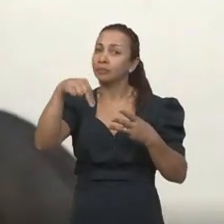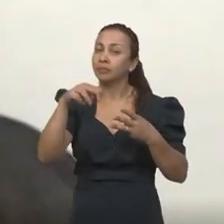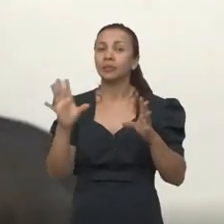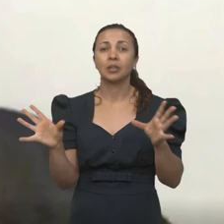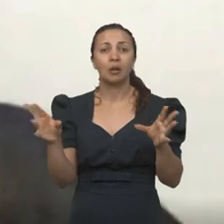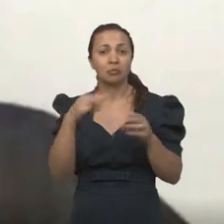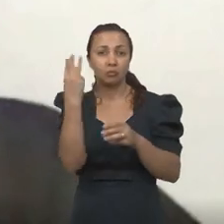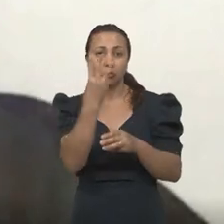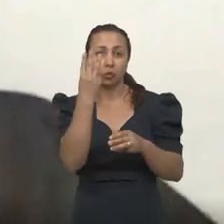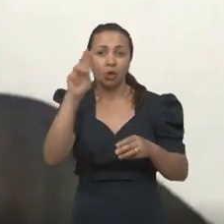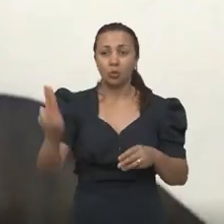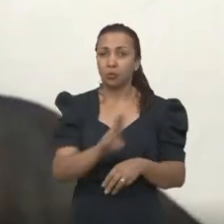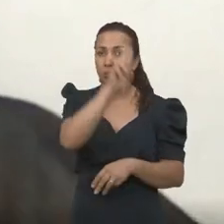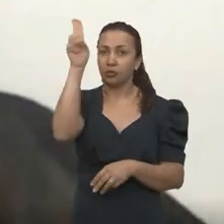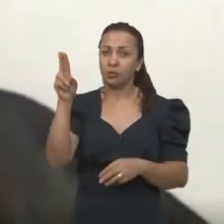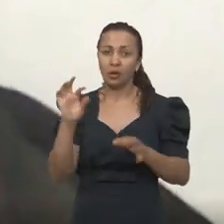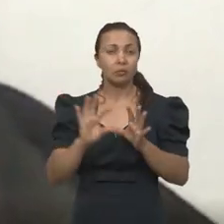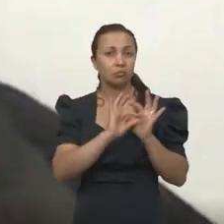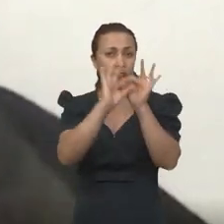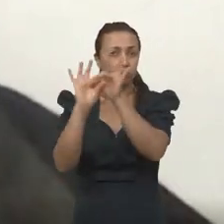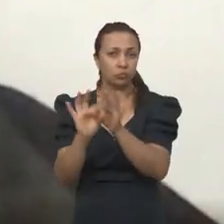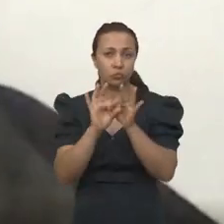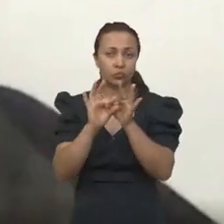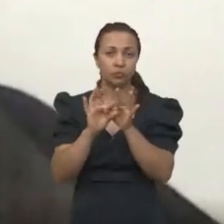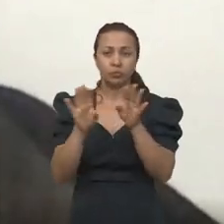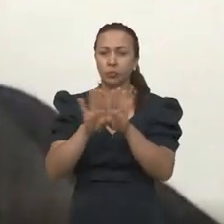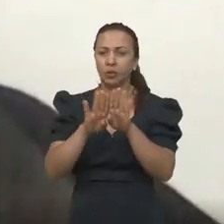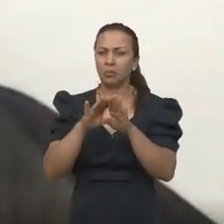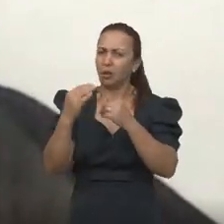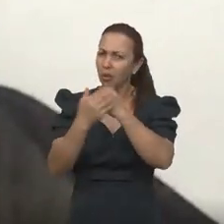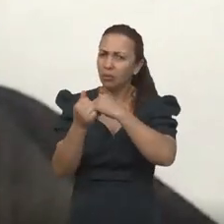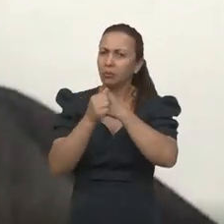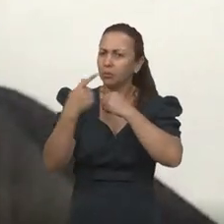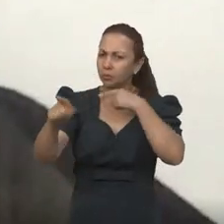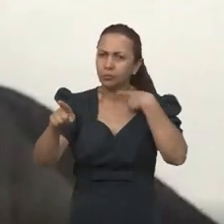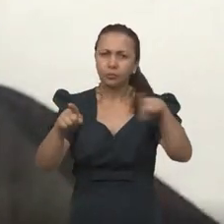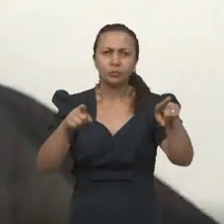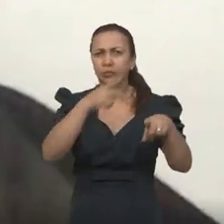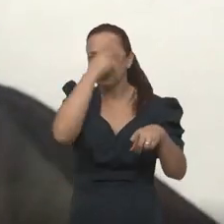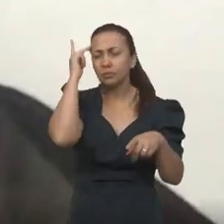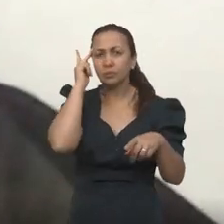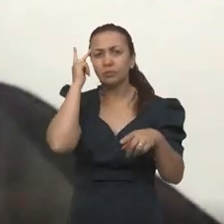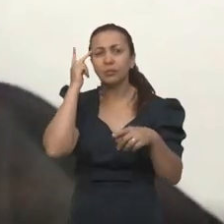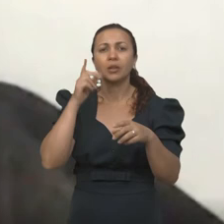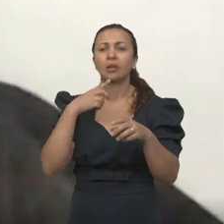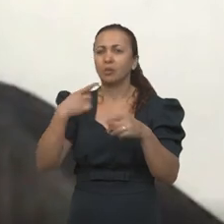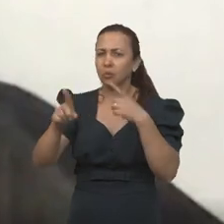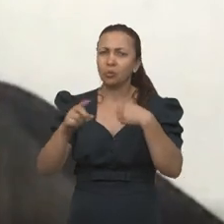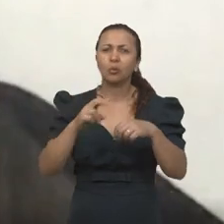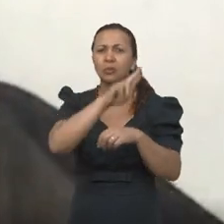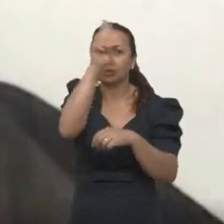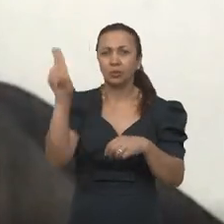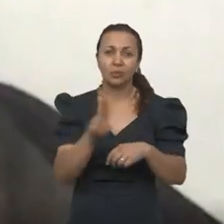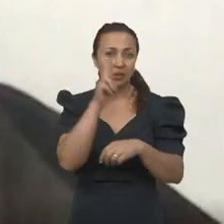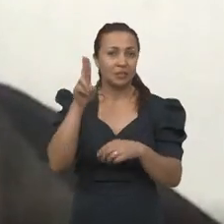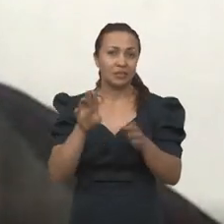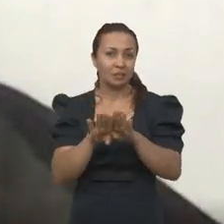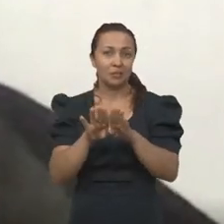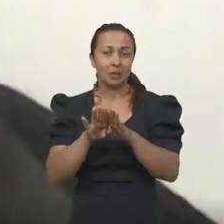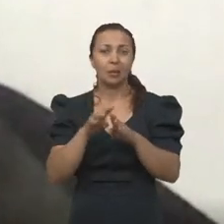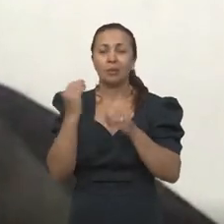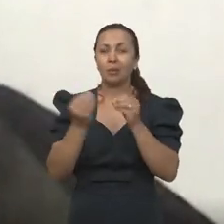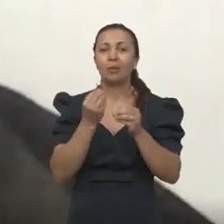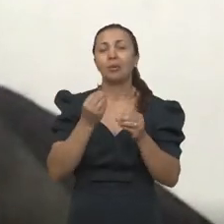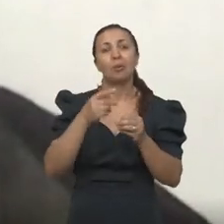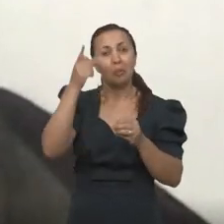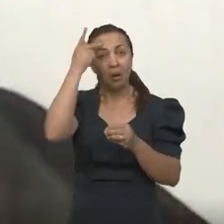a gente compôs aí essa rede, começamos a chamar também outros pesquisadores de outras universidades brasileiras, como é